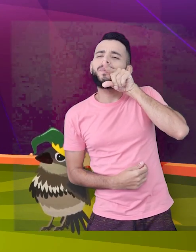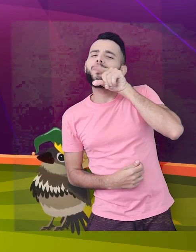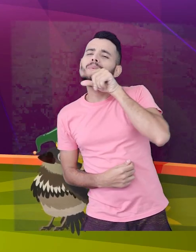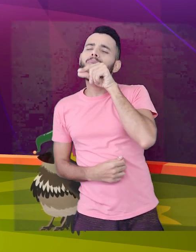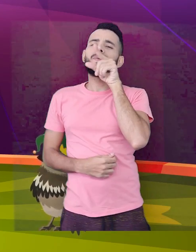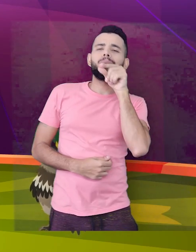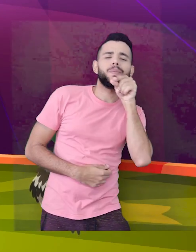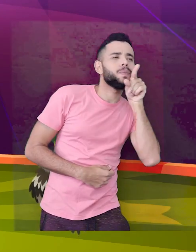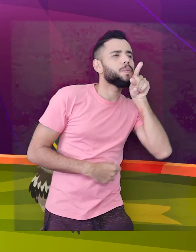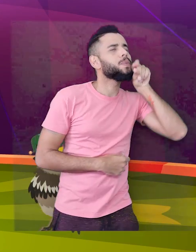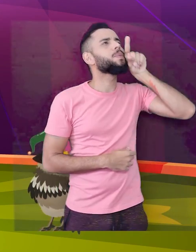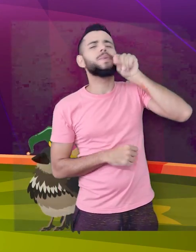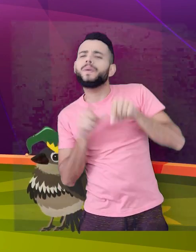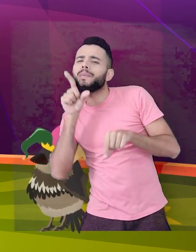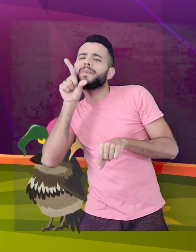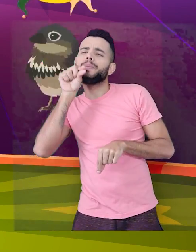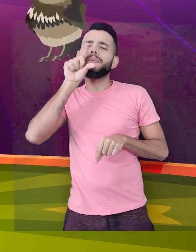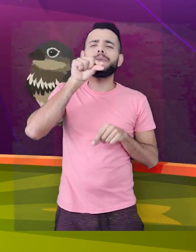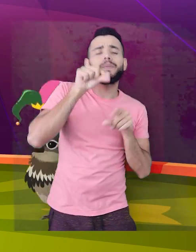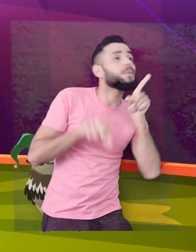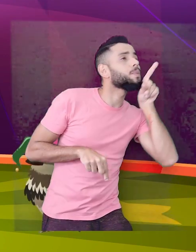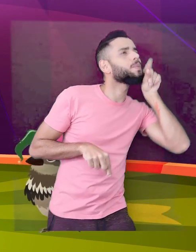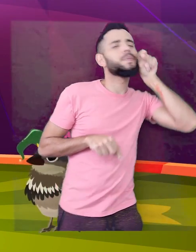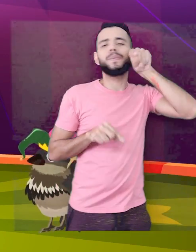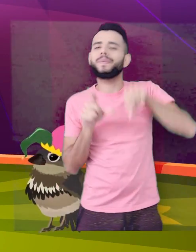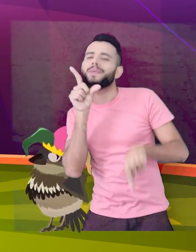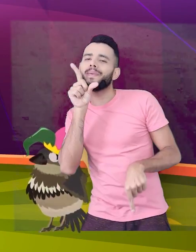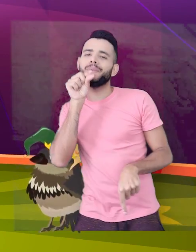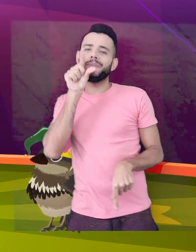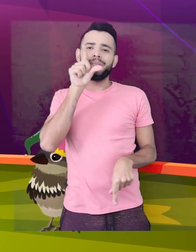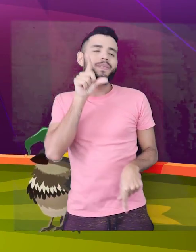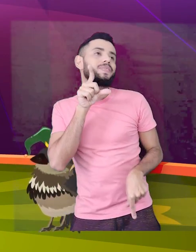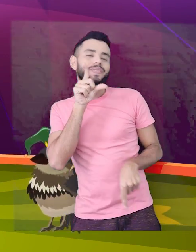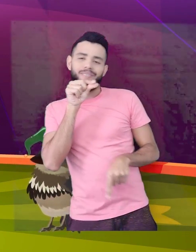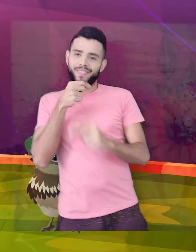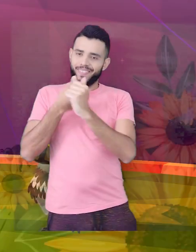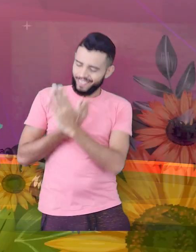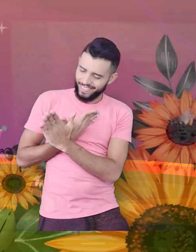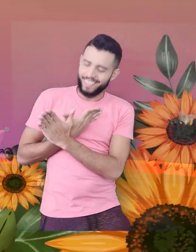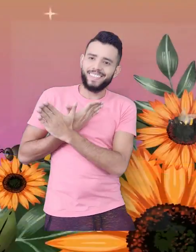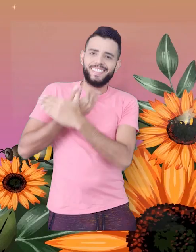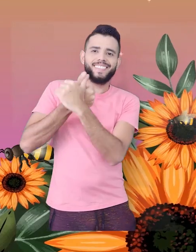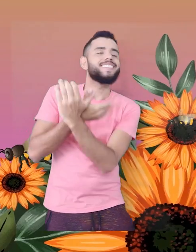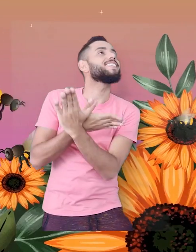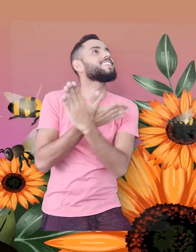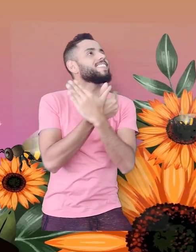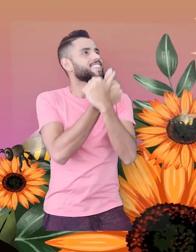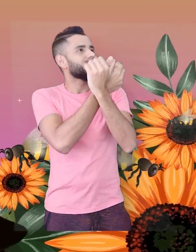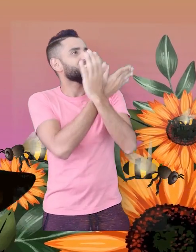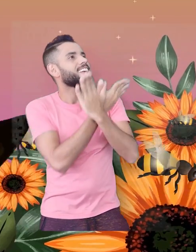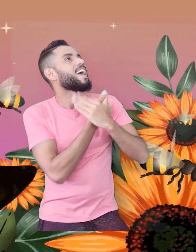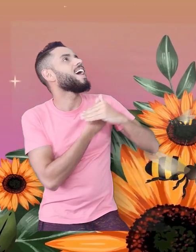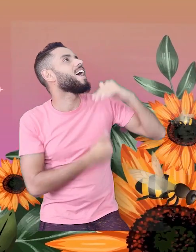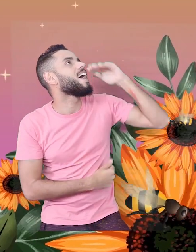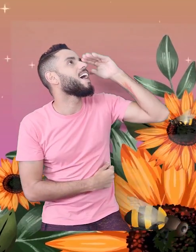Psiu, psiu, psiu Desil, desil, quem te viu